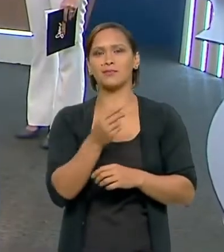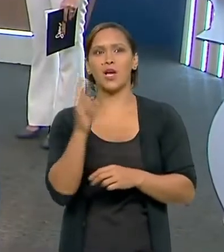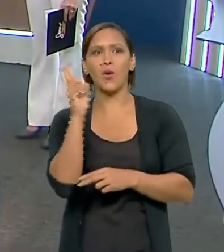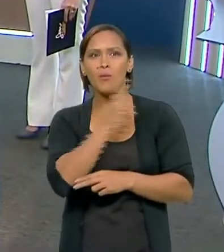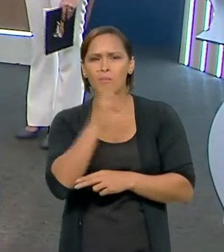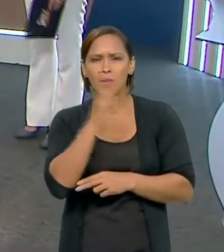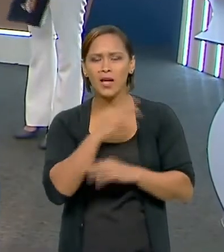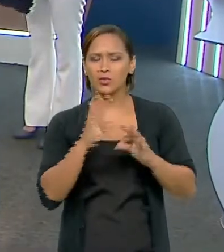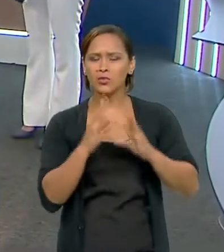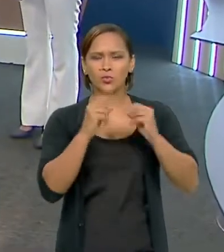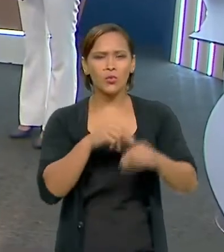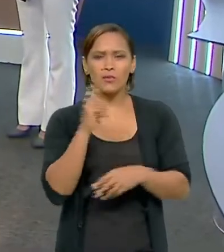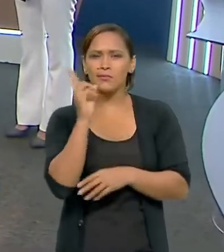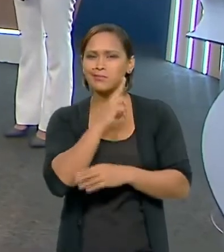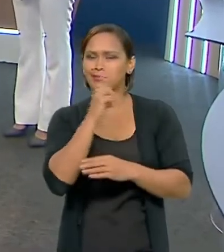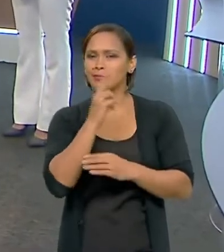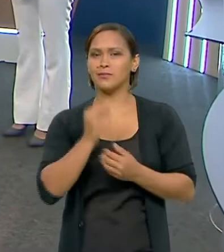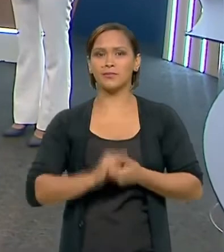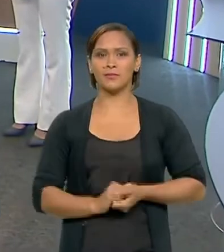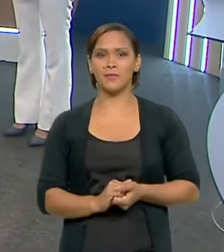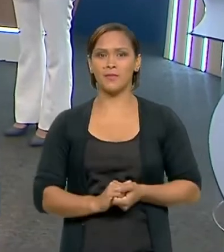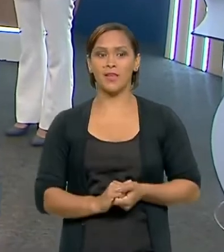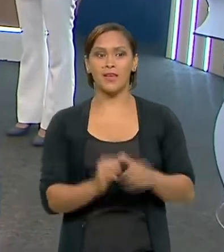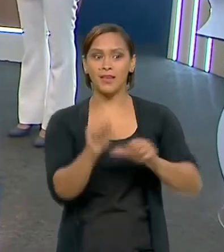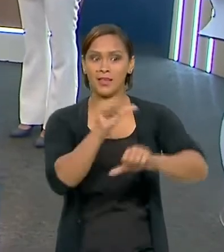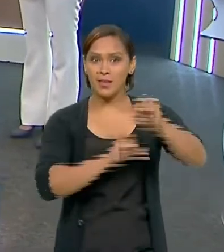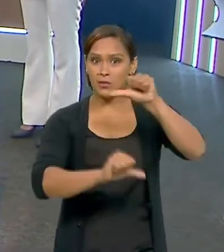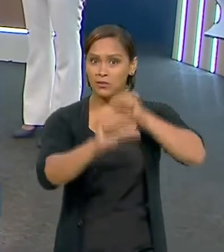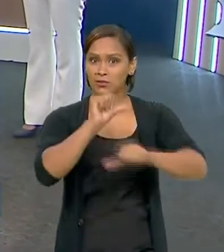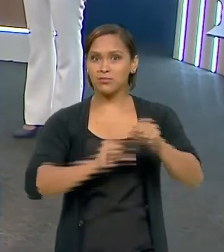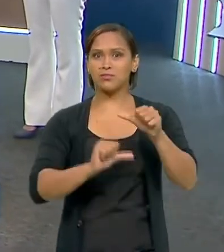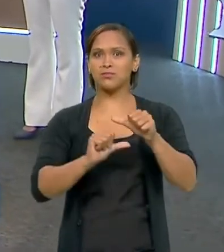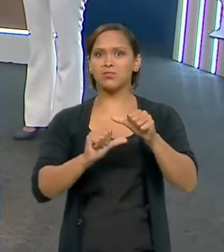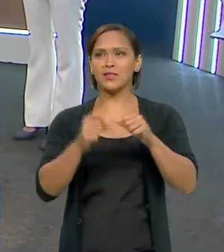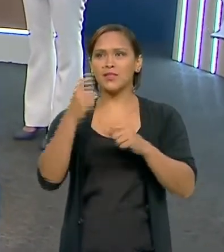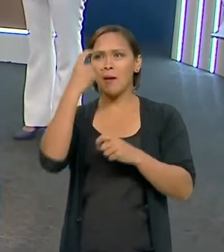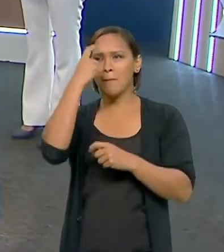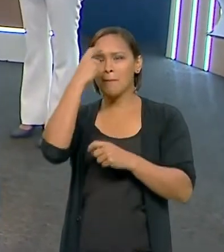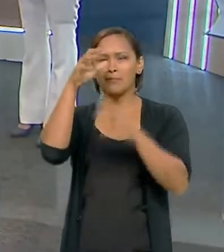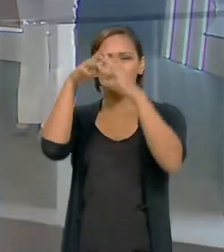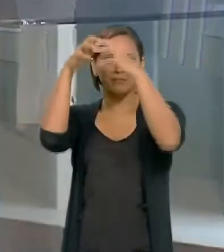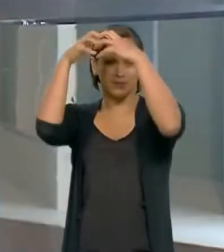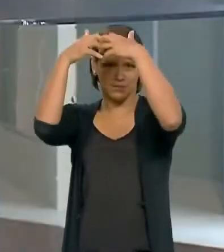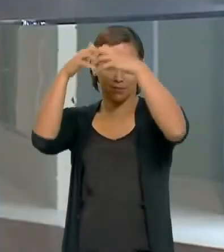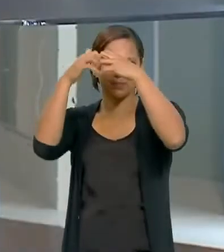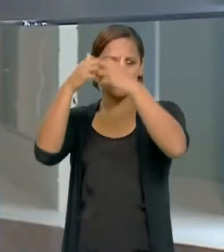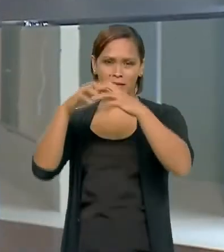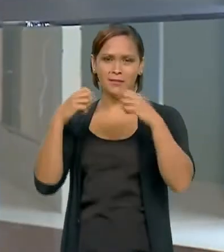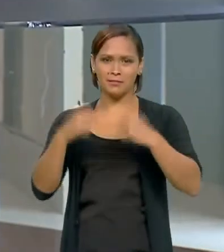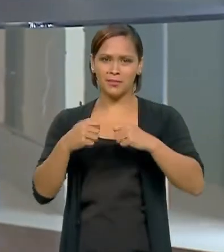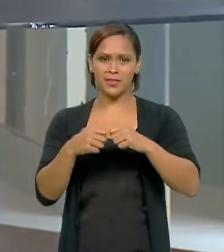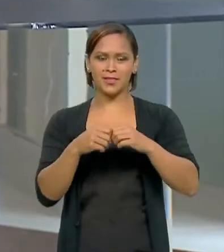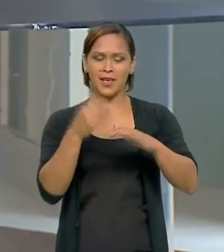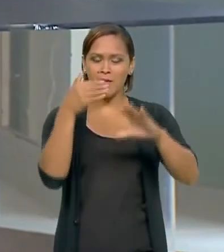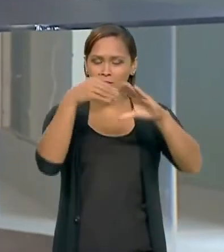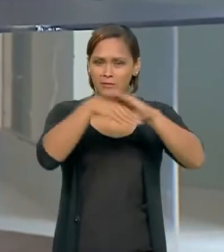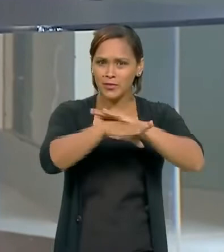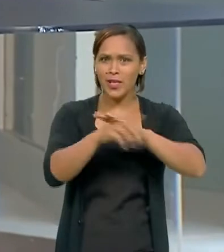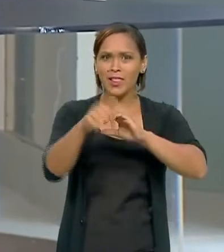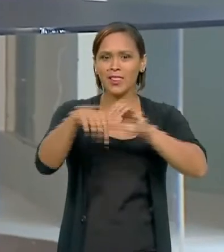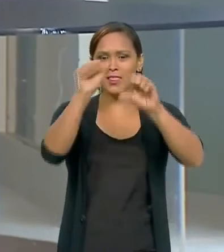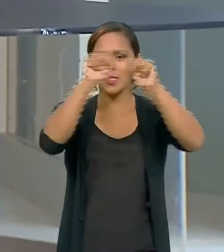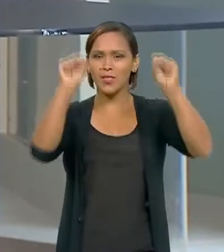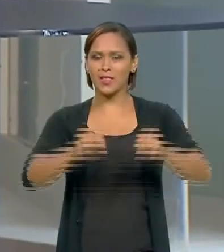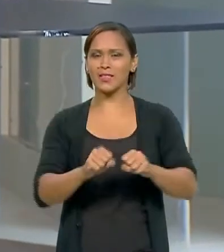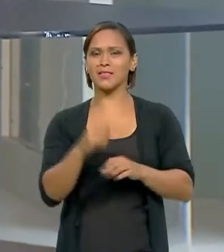tudo é urgente. Isso é uma mudança de mentalidade que tem que ser implantada no sistema brasileiro de